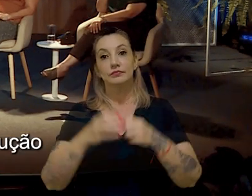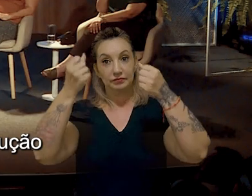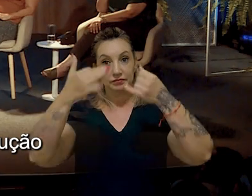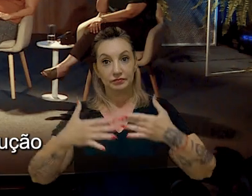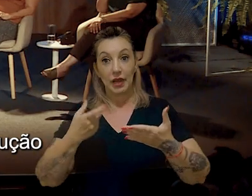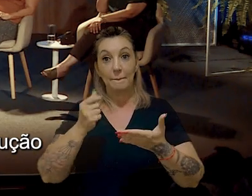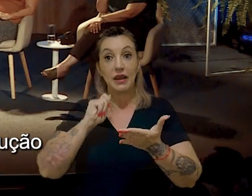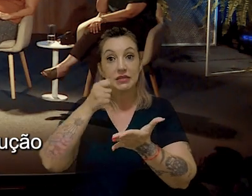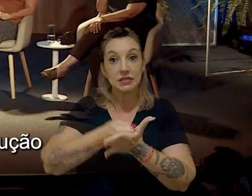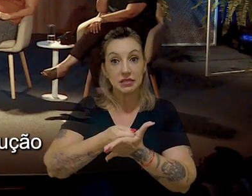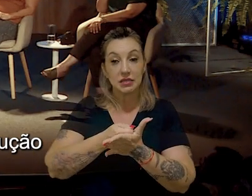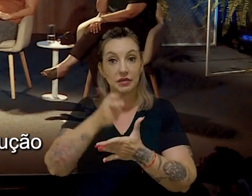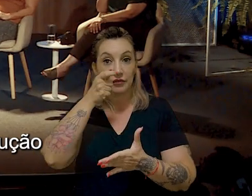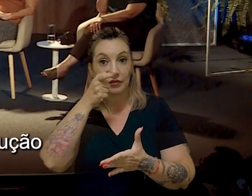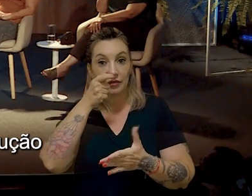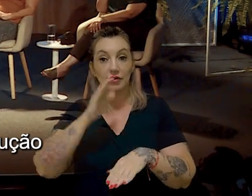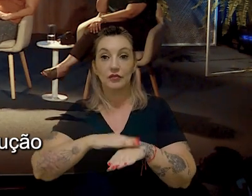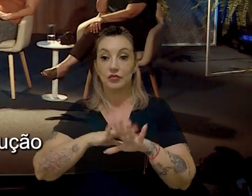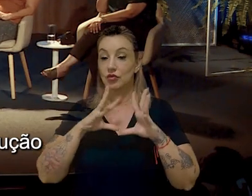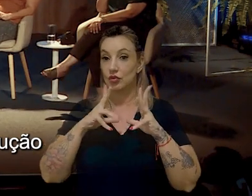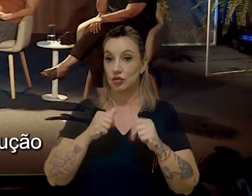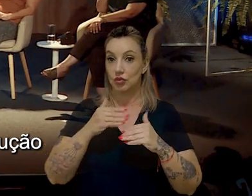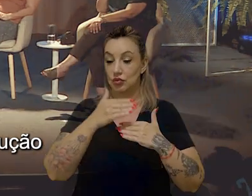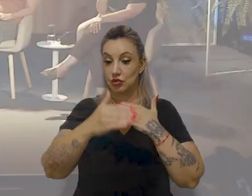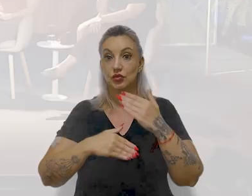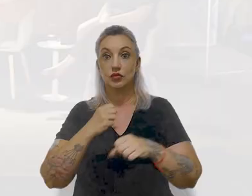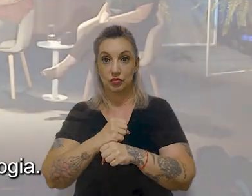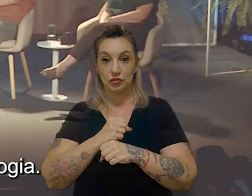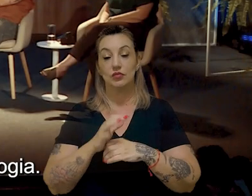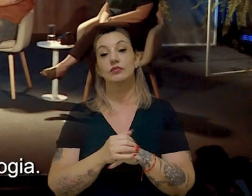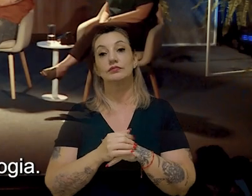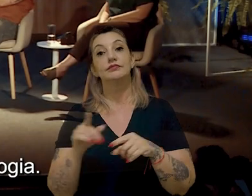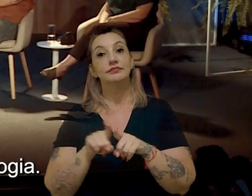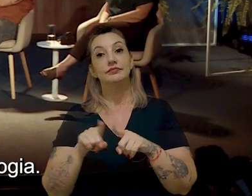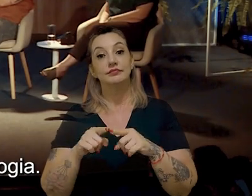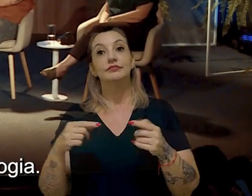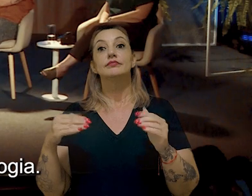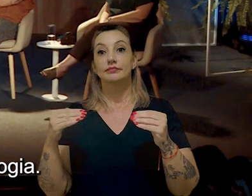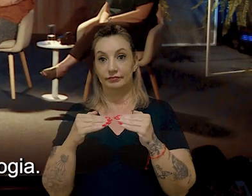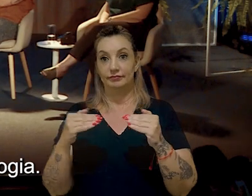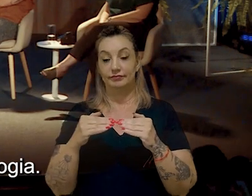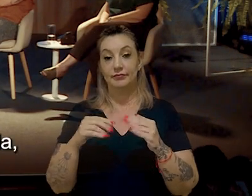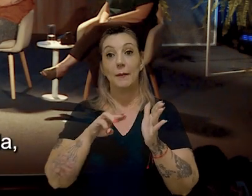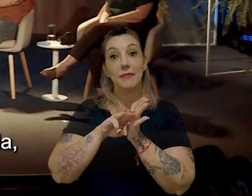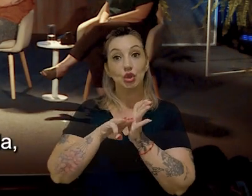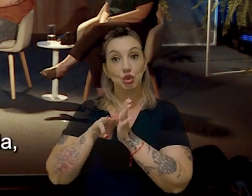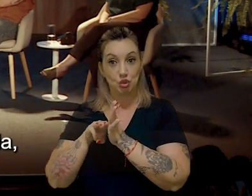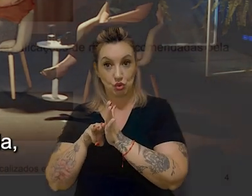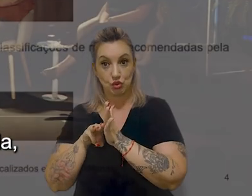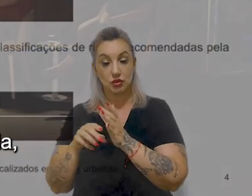bem precificados, e acompanhar a execução disso ao longo dos próximos anos. E também concordamos numa metodologia.